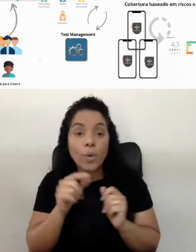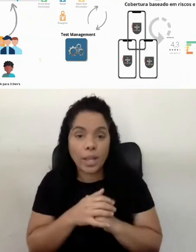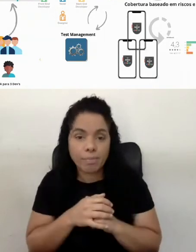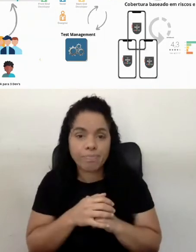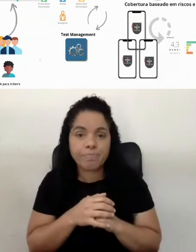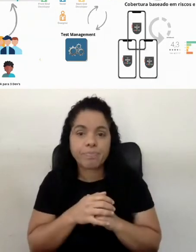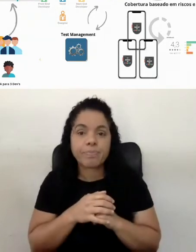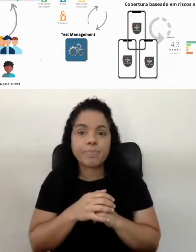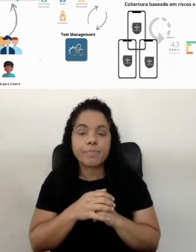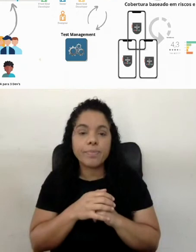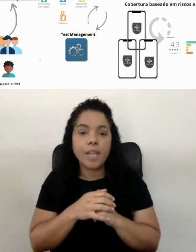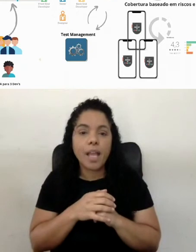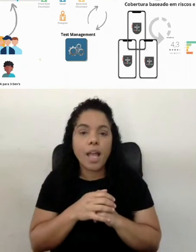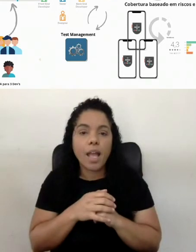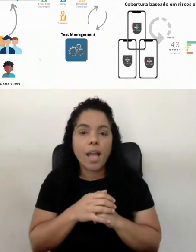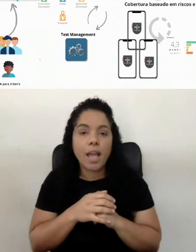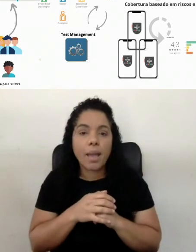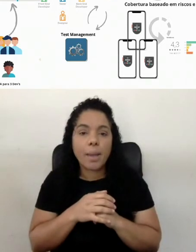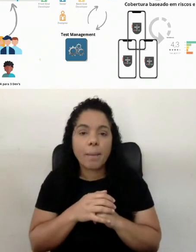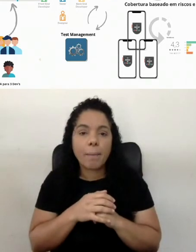a questão do...